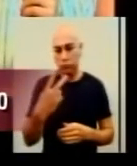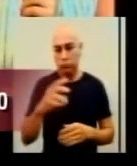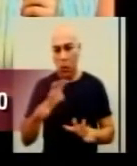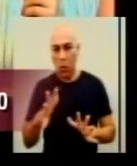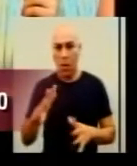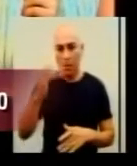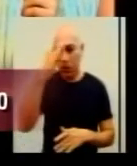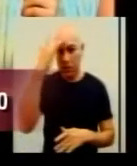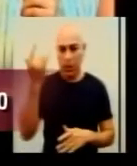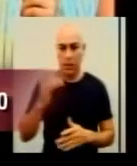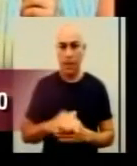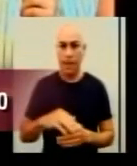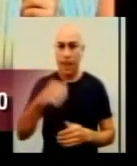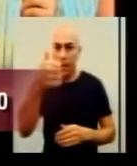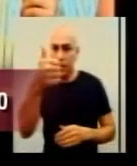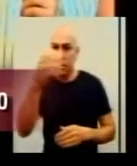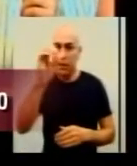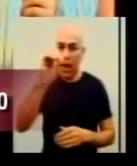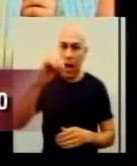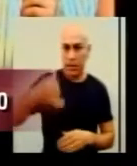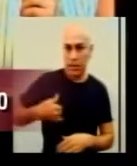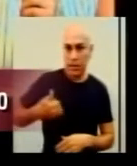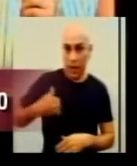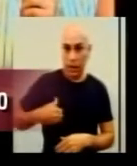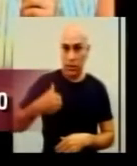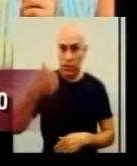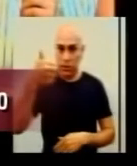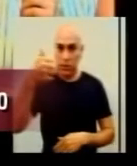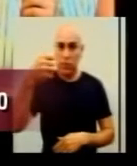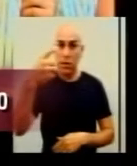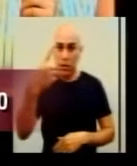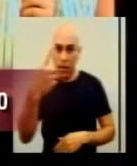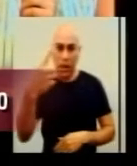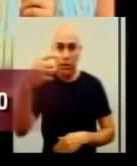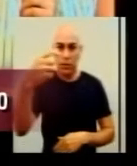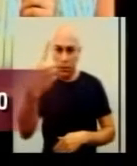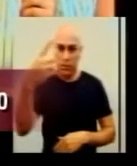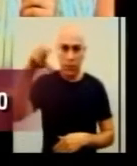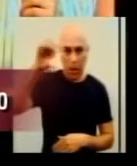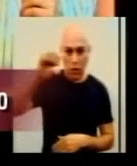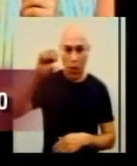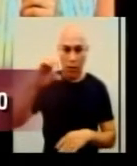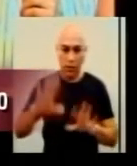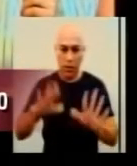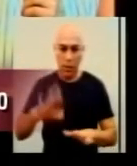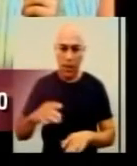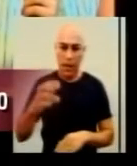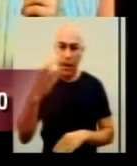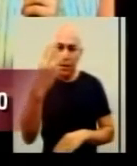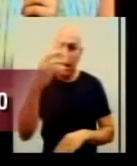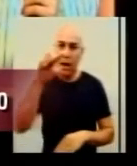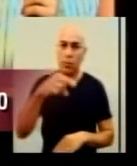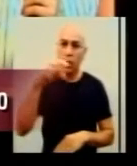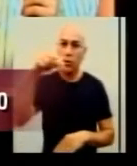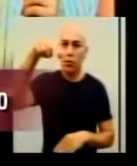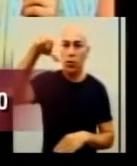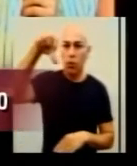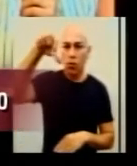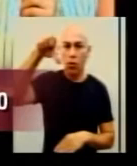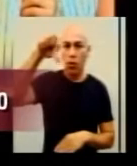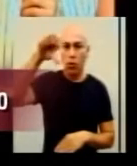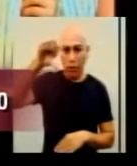confirmadas. De 10 a 19, esse percentual ele aumenta um pouco, vai para 3,97 e aí o grande